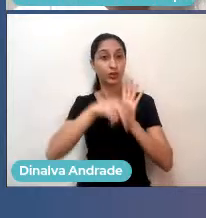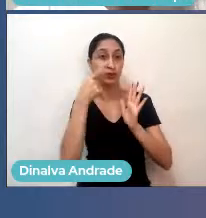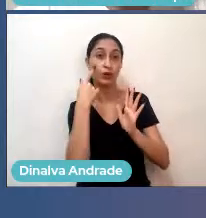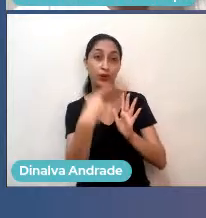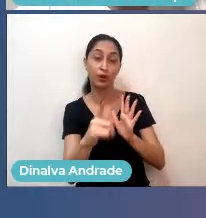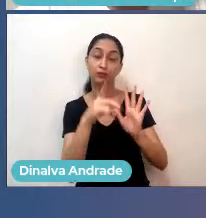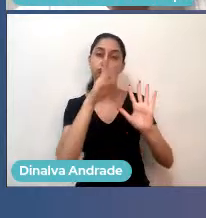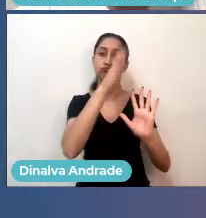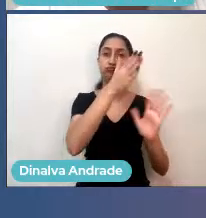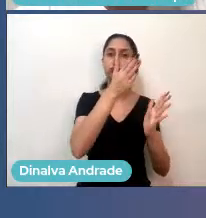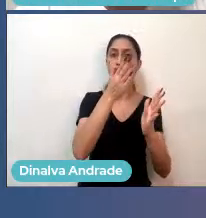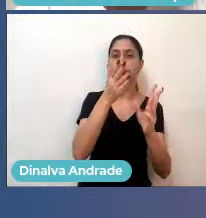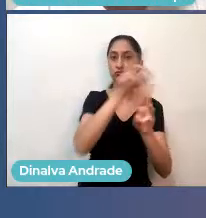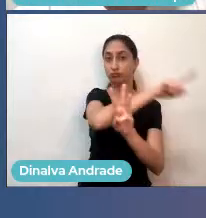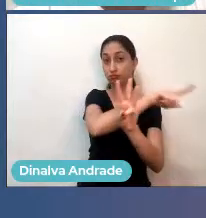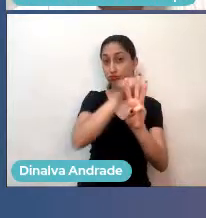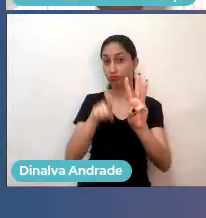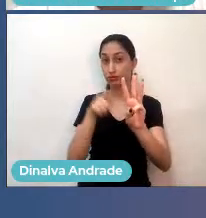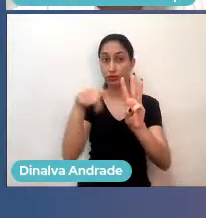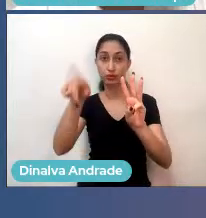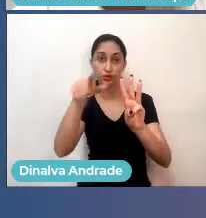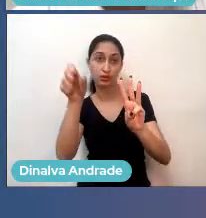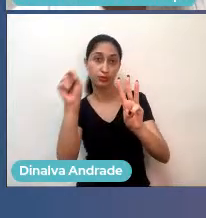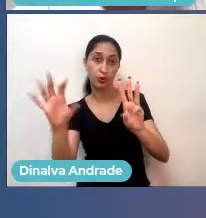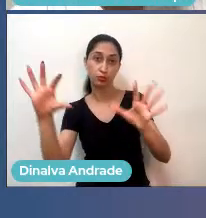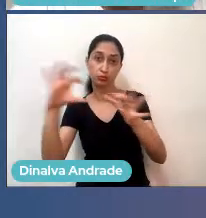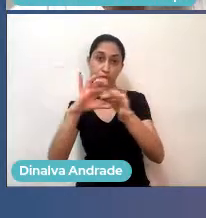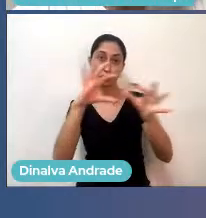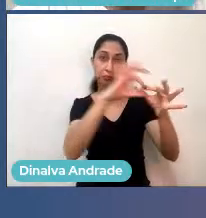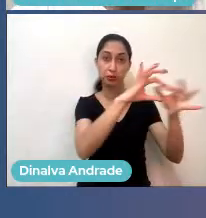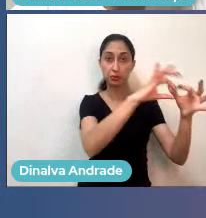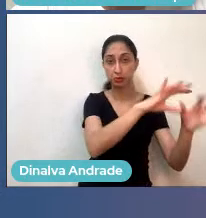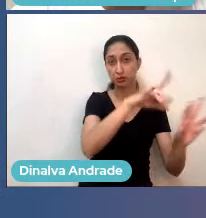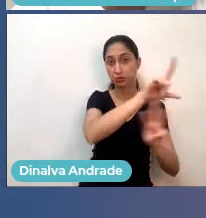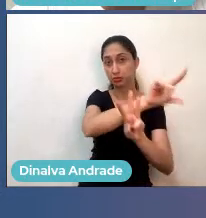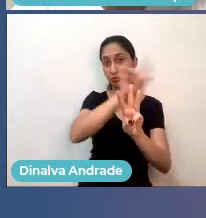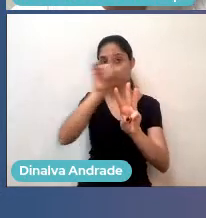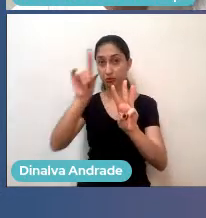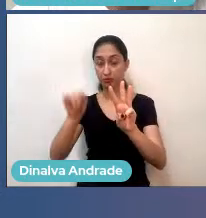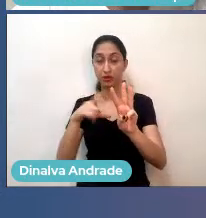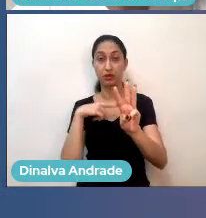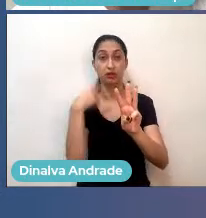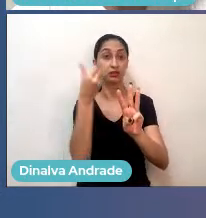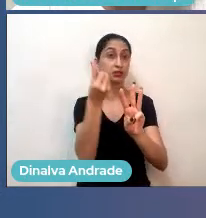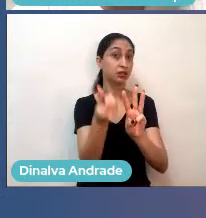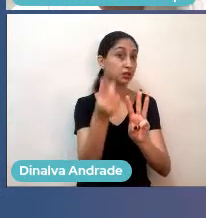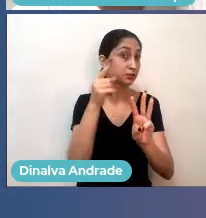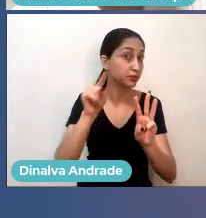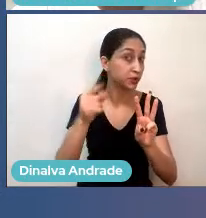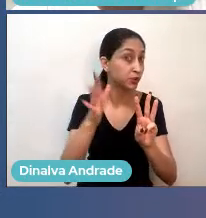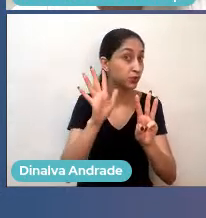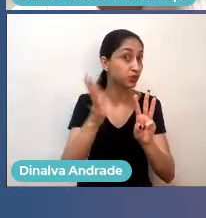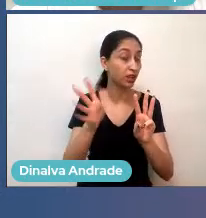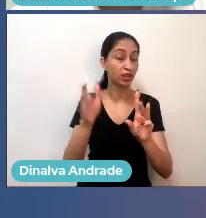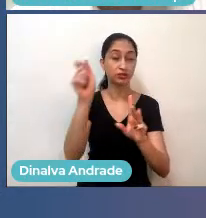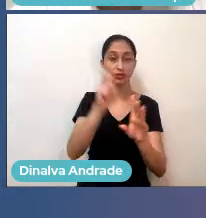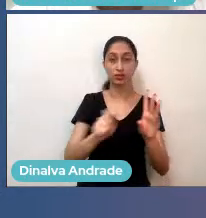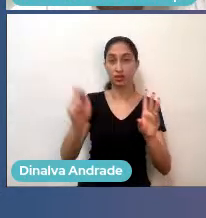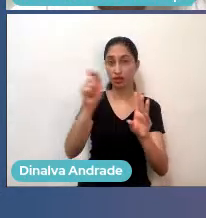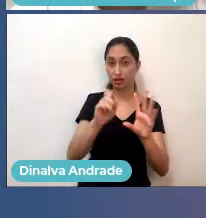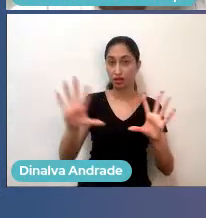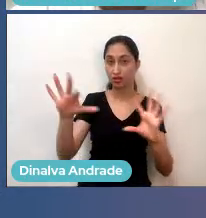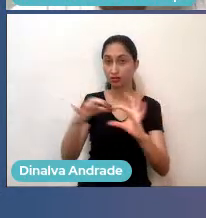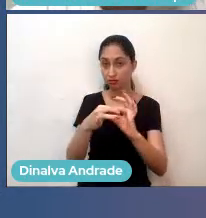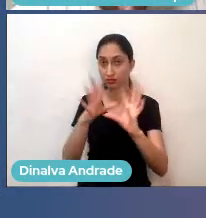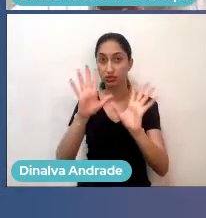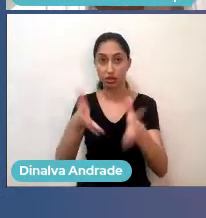Startups, que tem três níveis, o Start, o Growth e o Impact. São mais de 6 mil startups associadas, mais de 500 mil reais